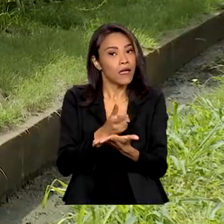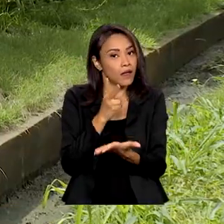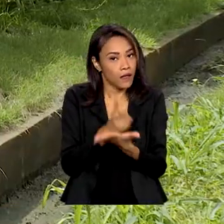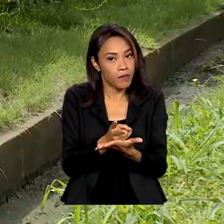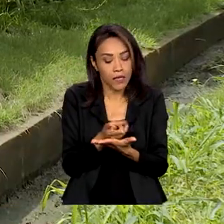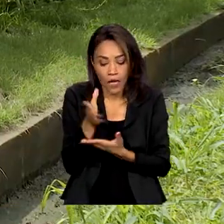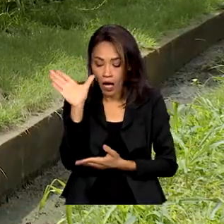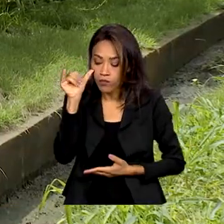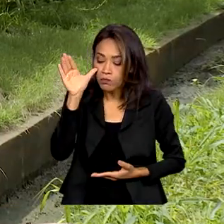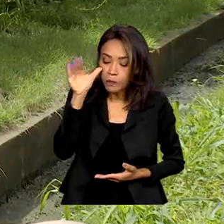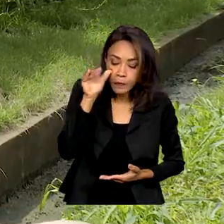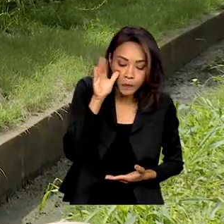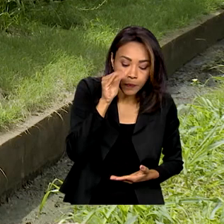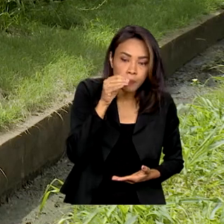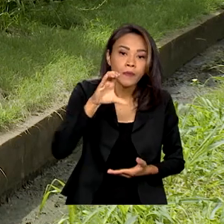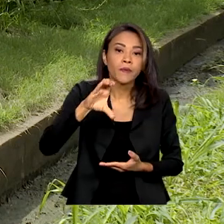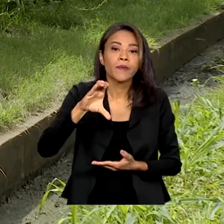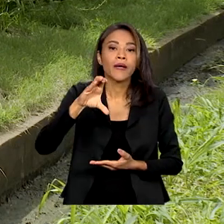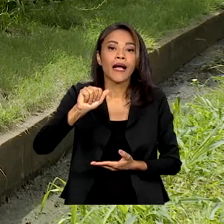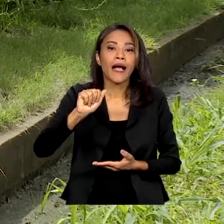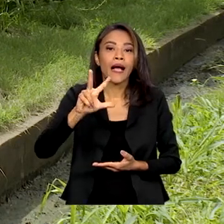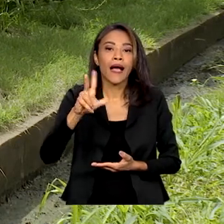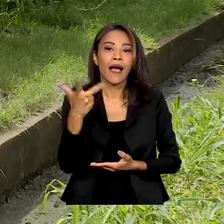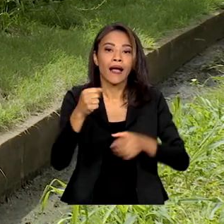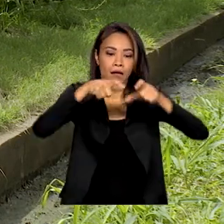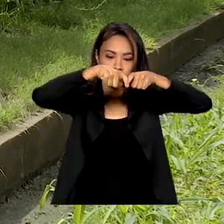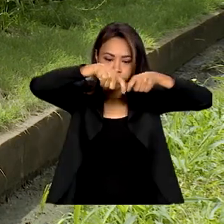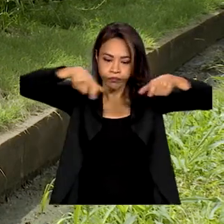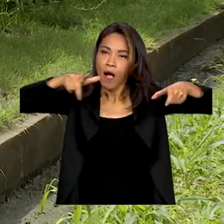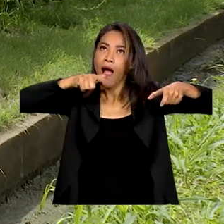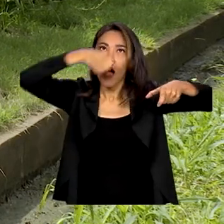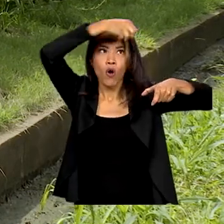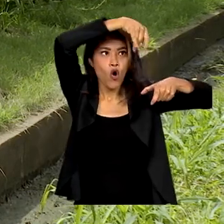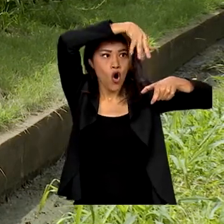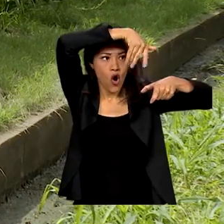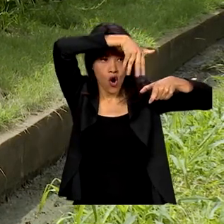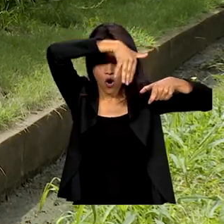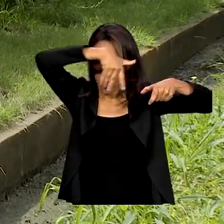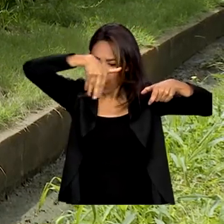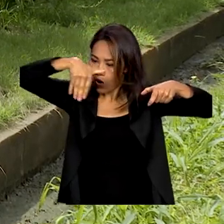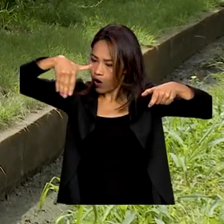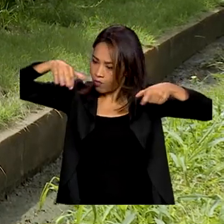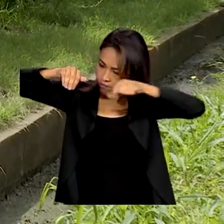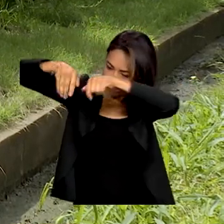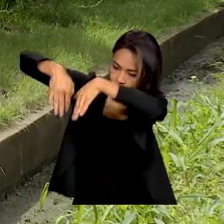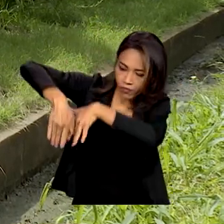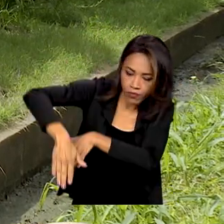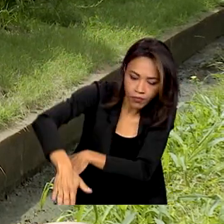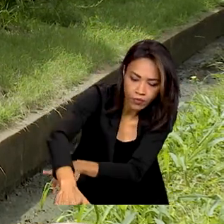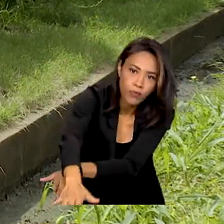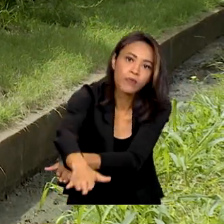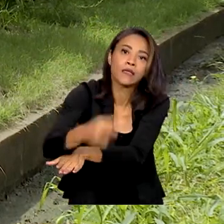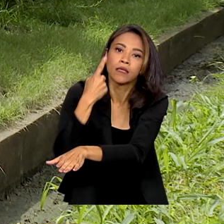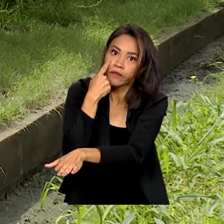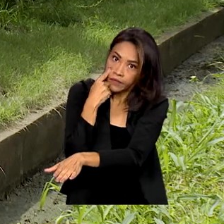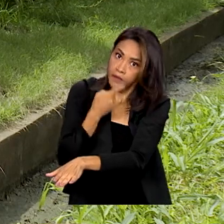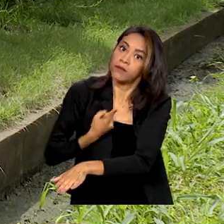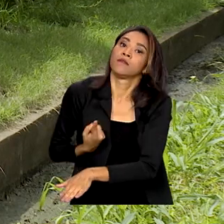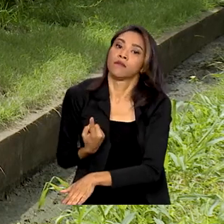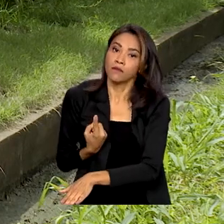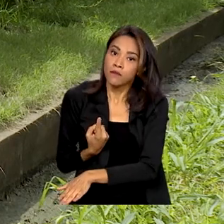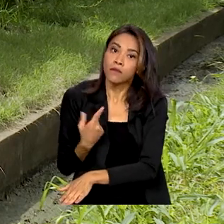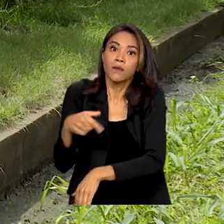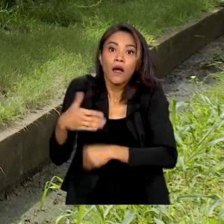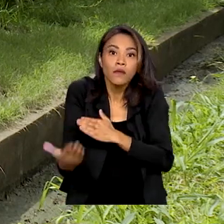calhas, se as calhas realmente nesse período chuvoso estão tendo caimento da água normal ou se está acumulando. Isso tudo ajuda